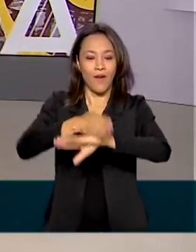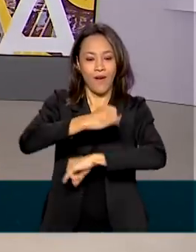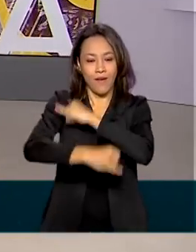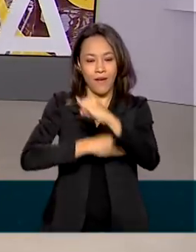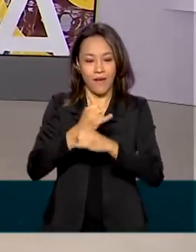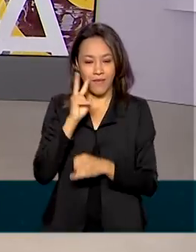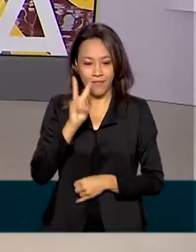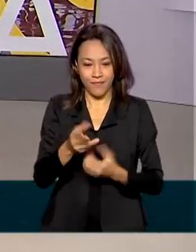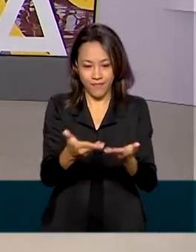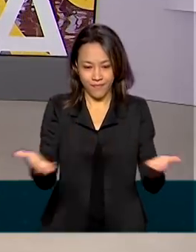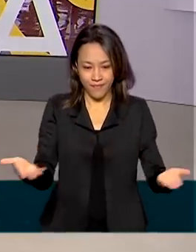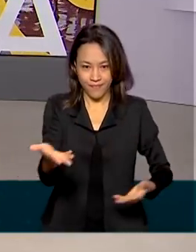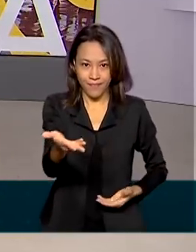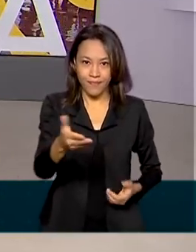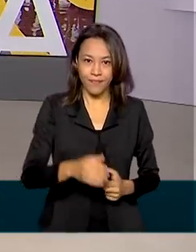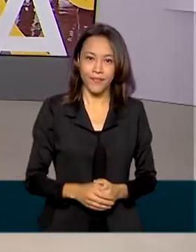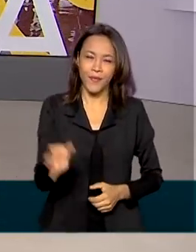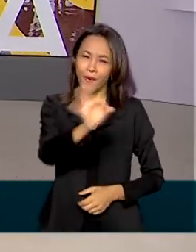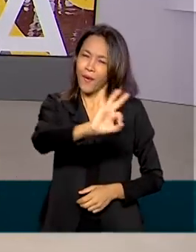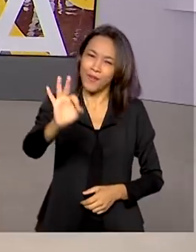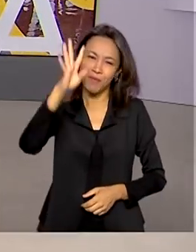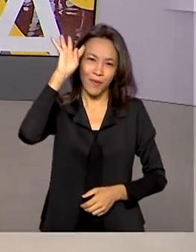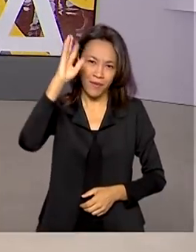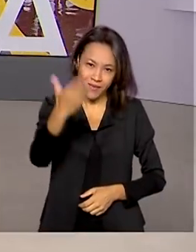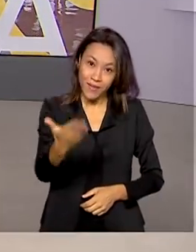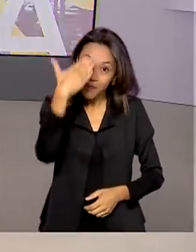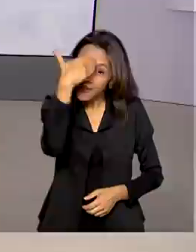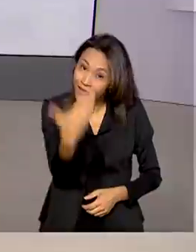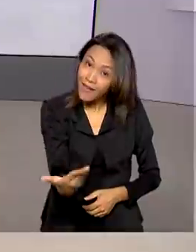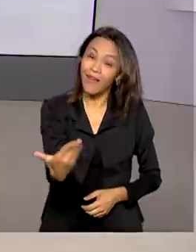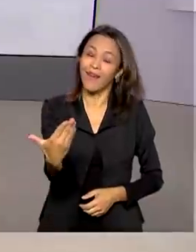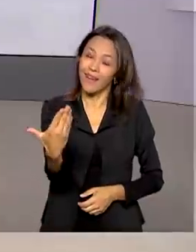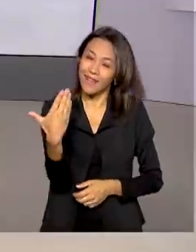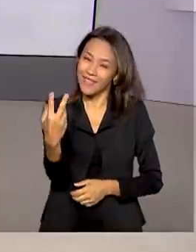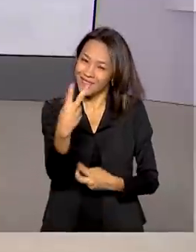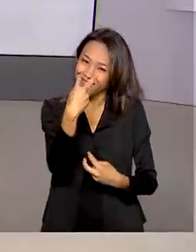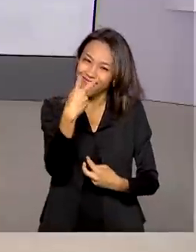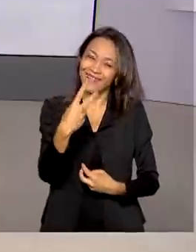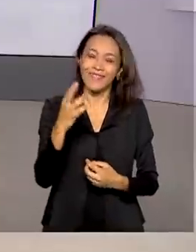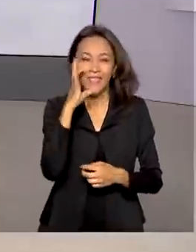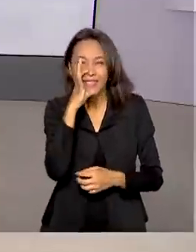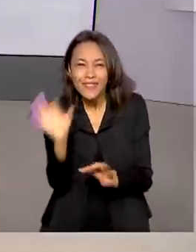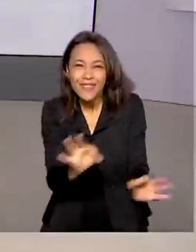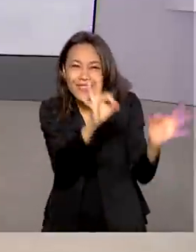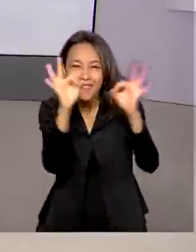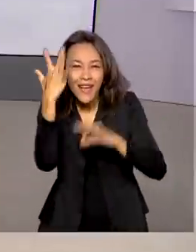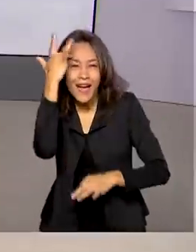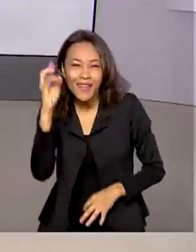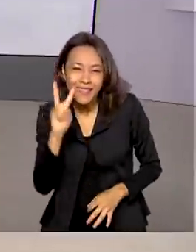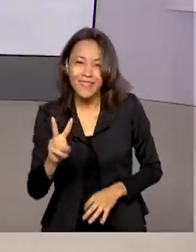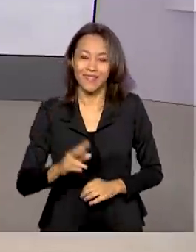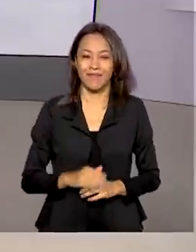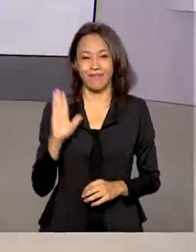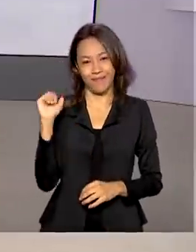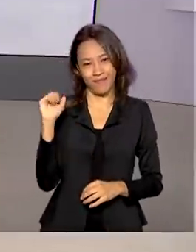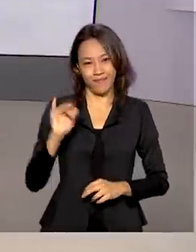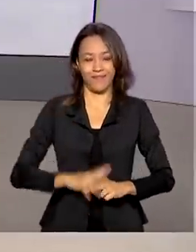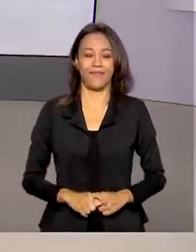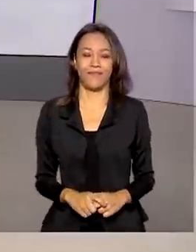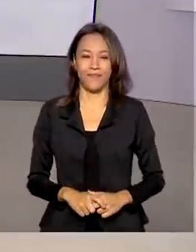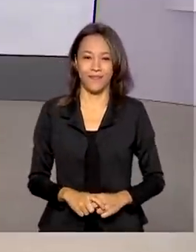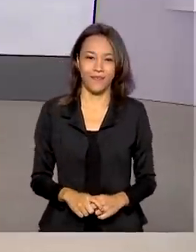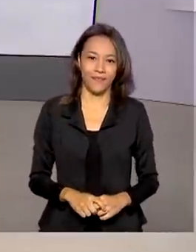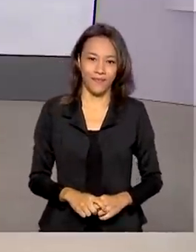nossas redes sociais. Uma ótima quarta-feira para você. Obrigada pela sua companhia, pela sua audiência. Nos vemos amanhã. Até lá. Tchau, tchau.